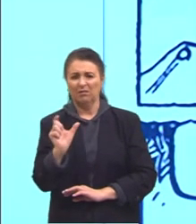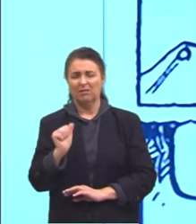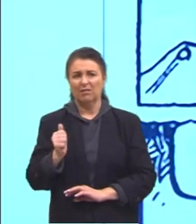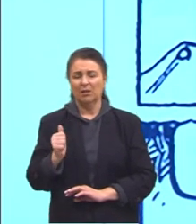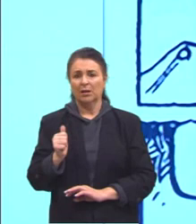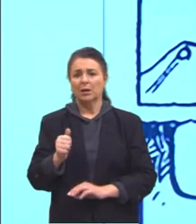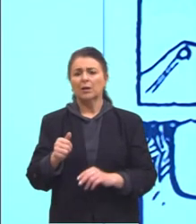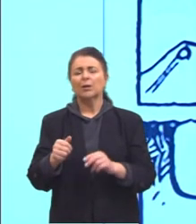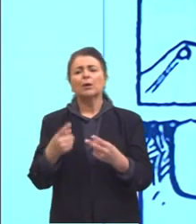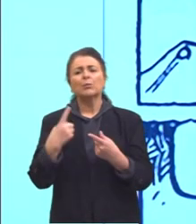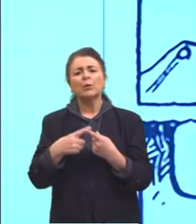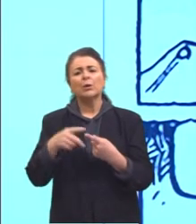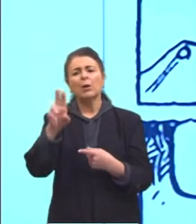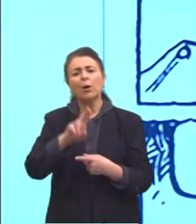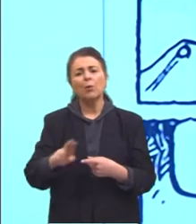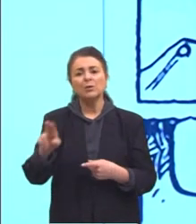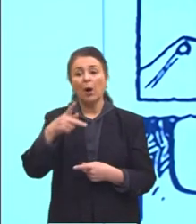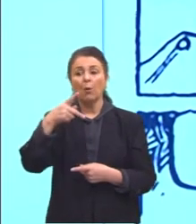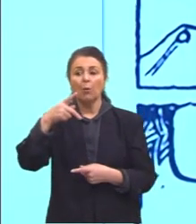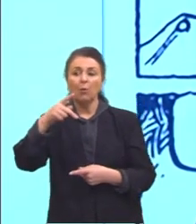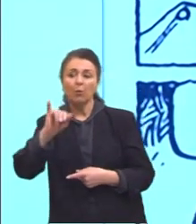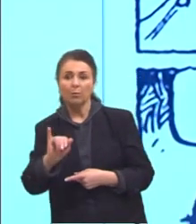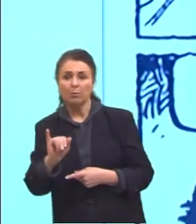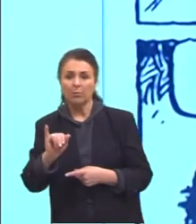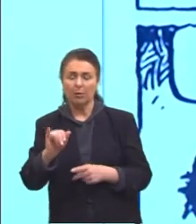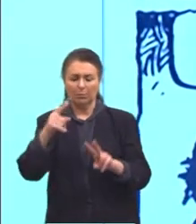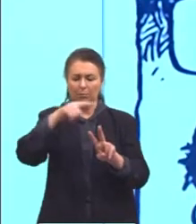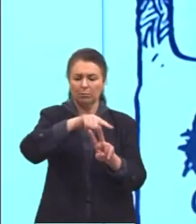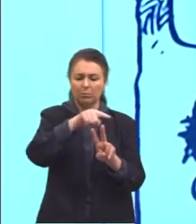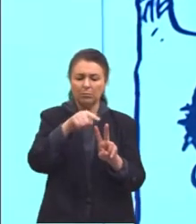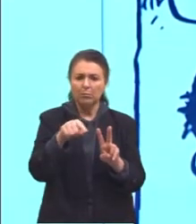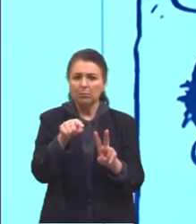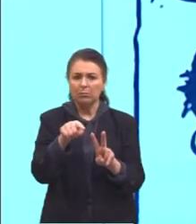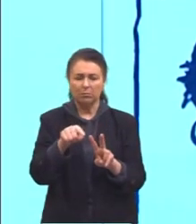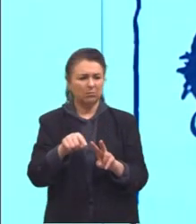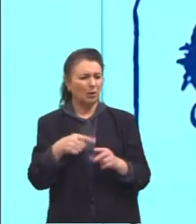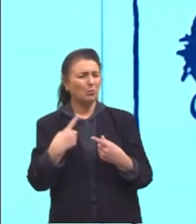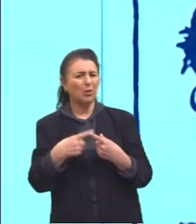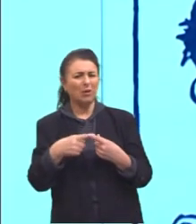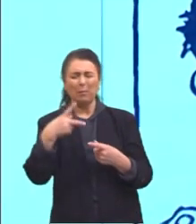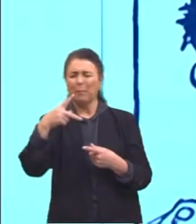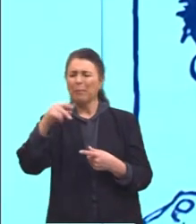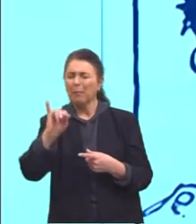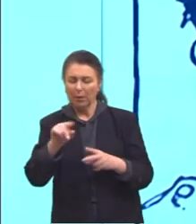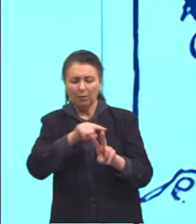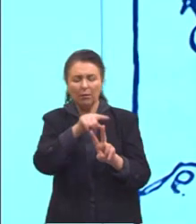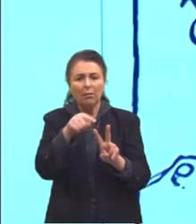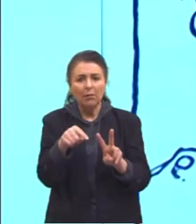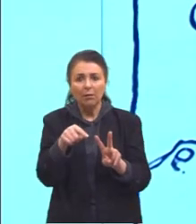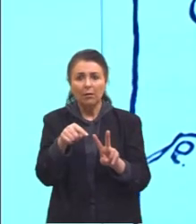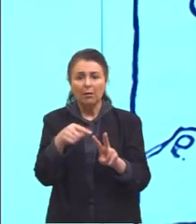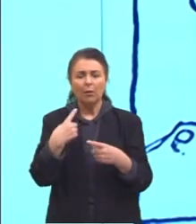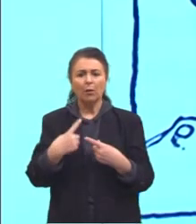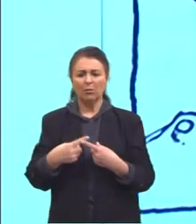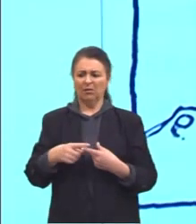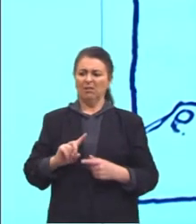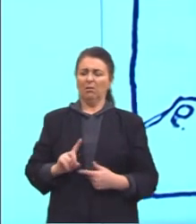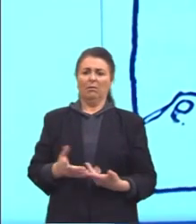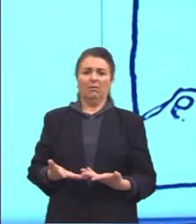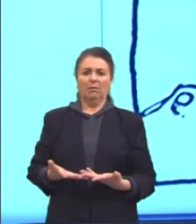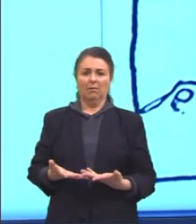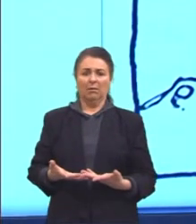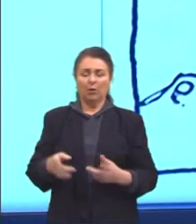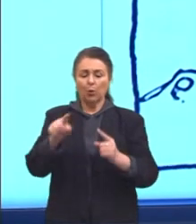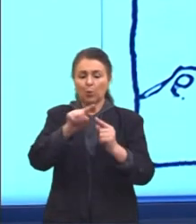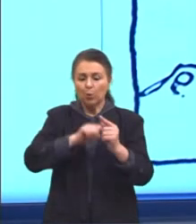pi? Os homens, né, questionam pi, por quê? Então, ele diz, Por que não? O vosso